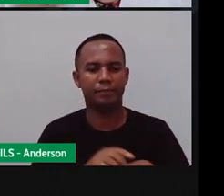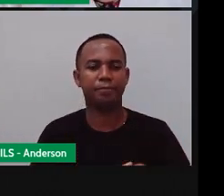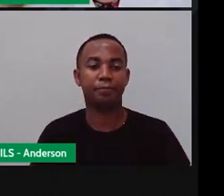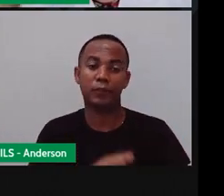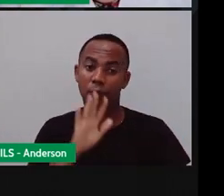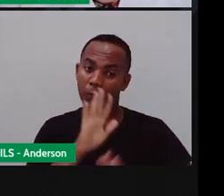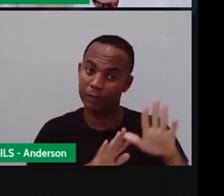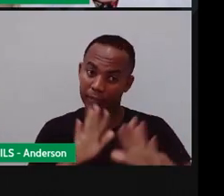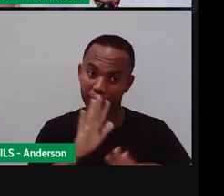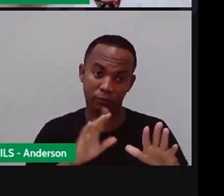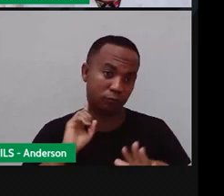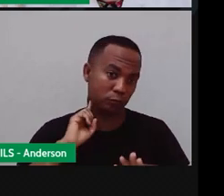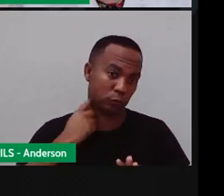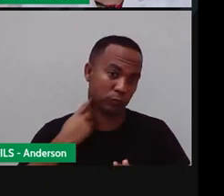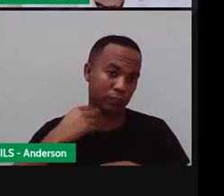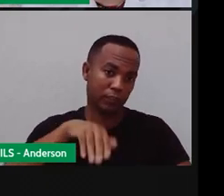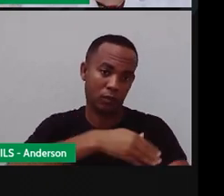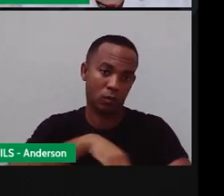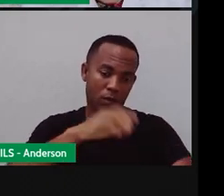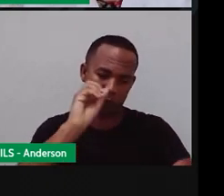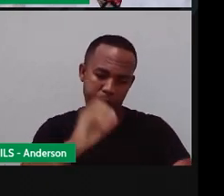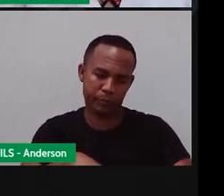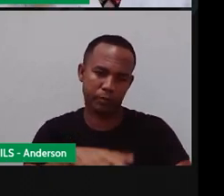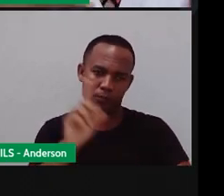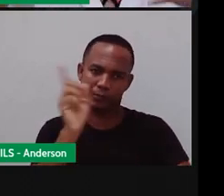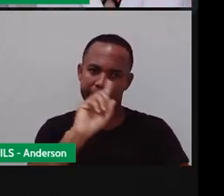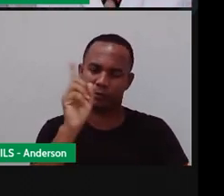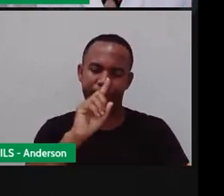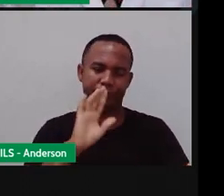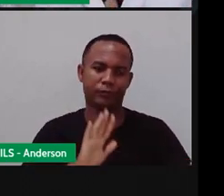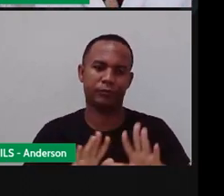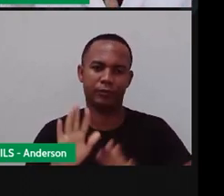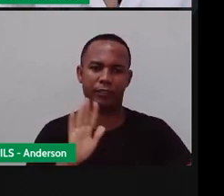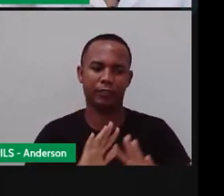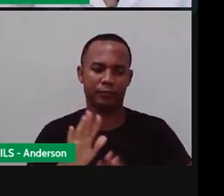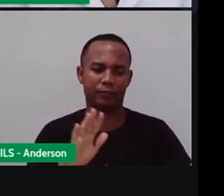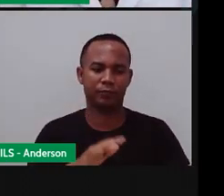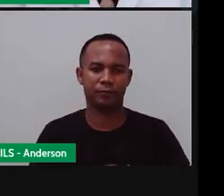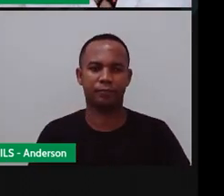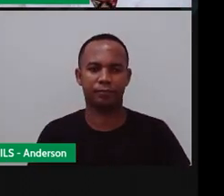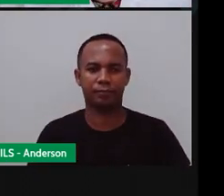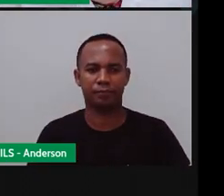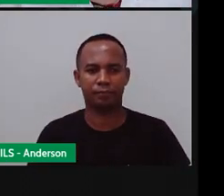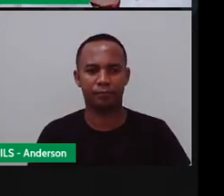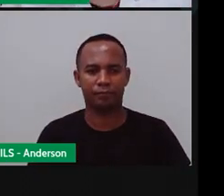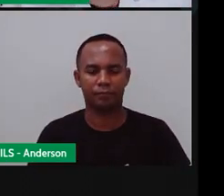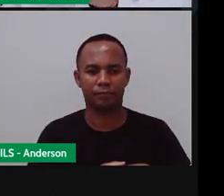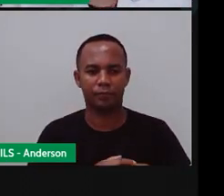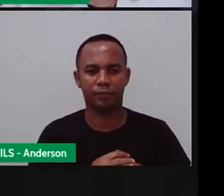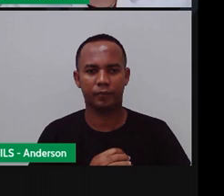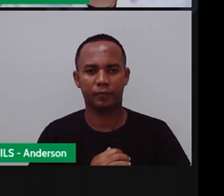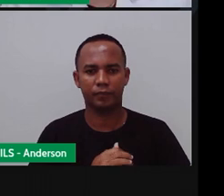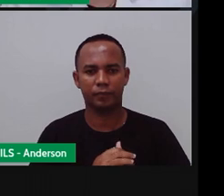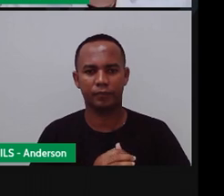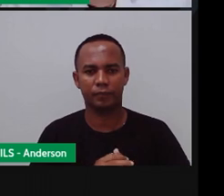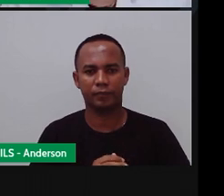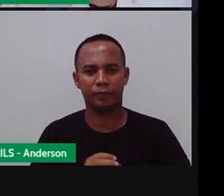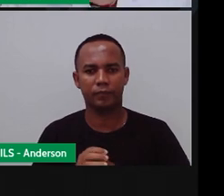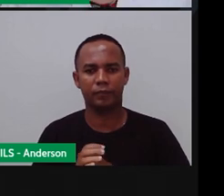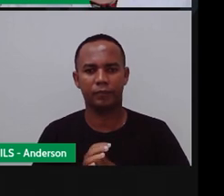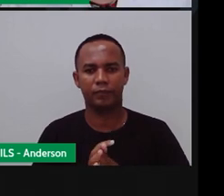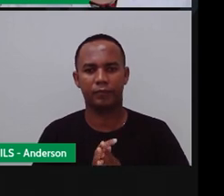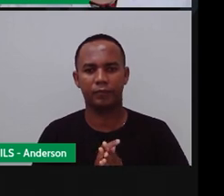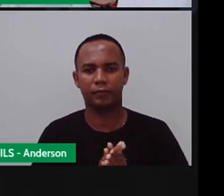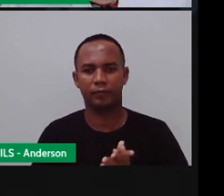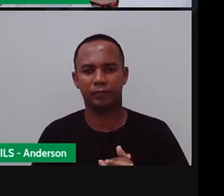rua porque entope o bueiro e aí vem a água sobe faz aquele escassel que a gente já tá aí acostumado a ver